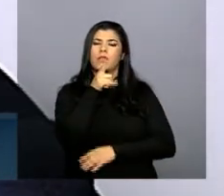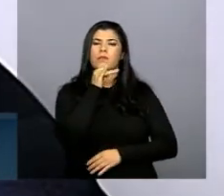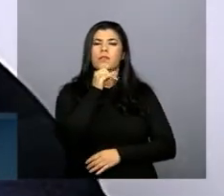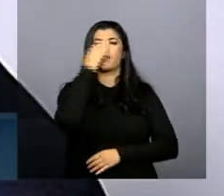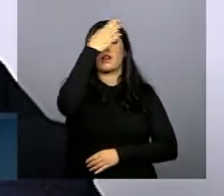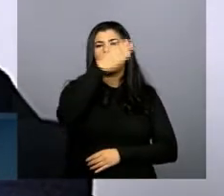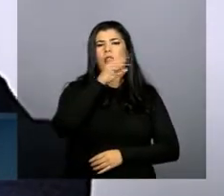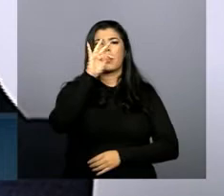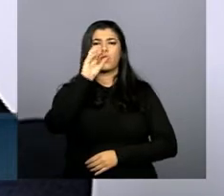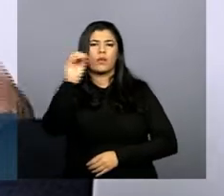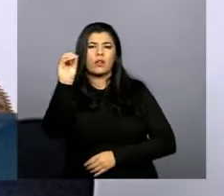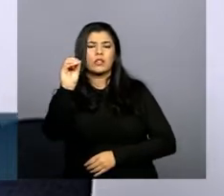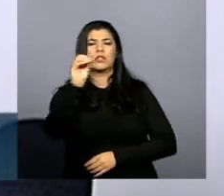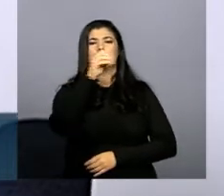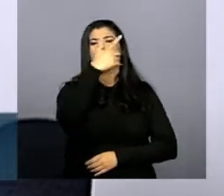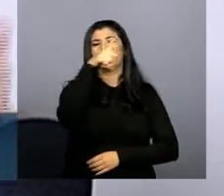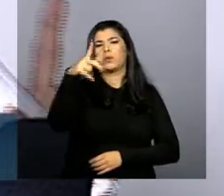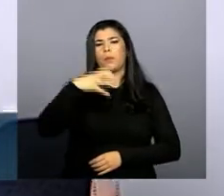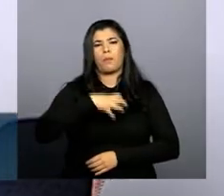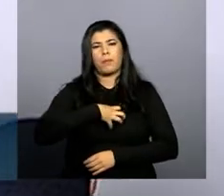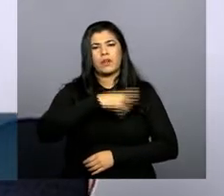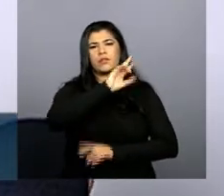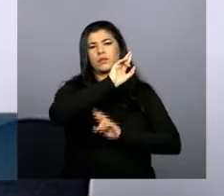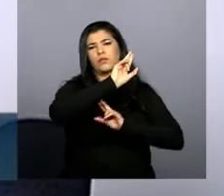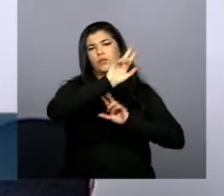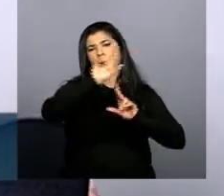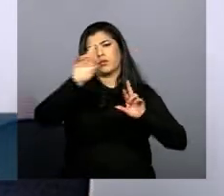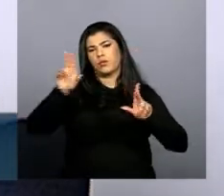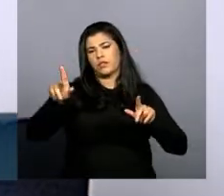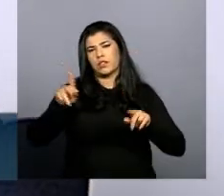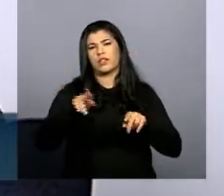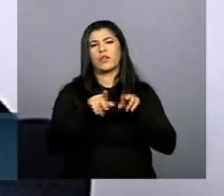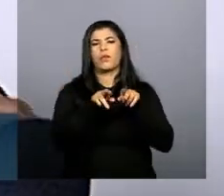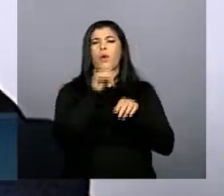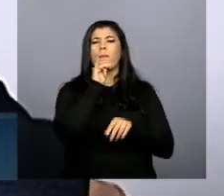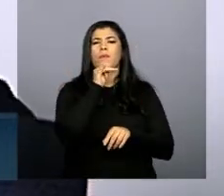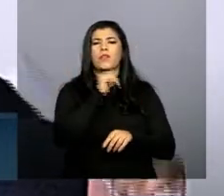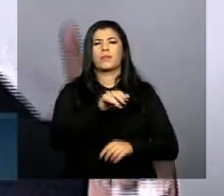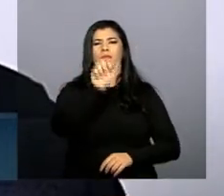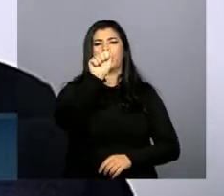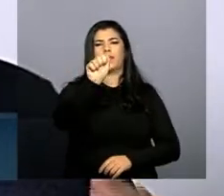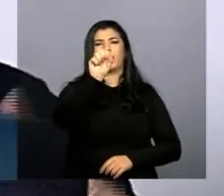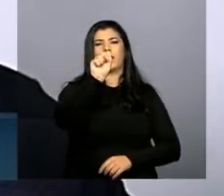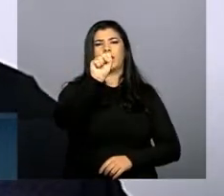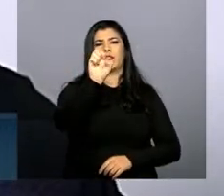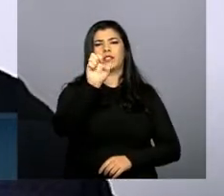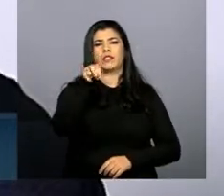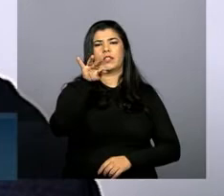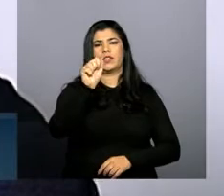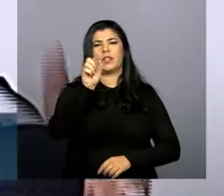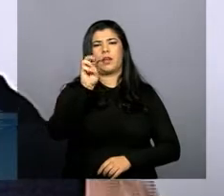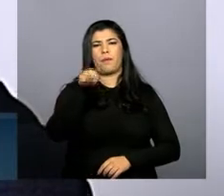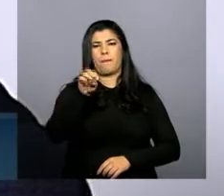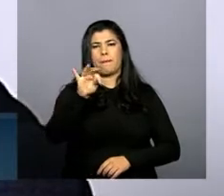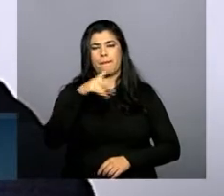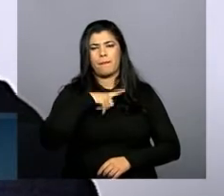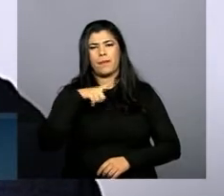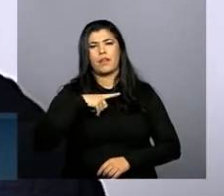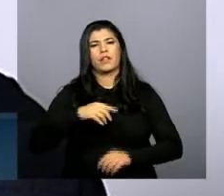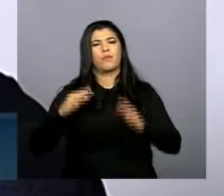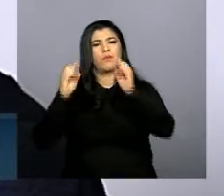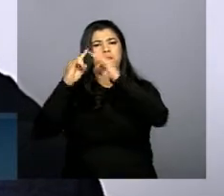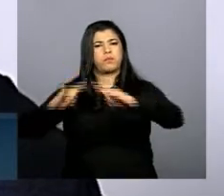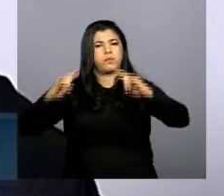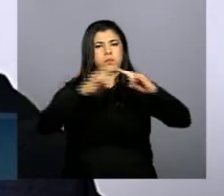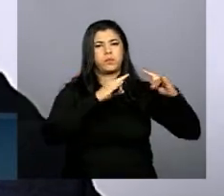experiência da Bahia é outra a mesma coisa em relação aos assentamentos vocês sabem que o Conama fez uma regra de modernização do licenciamento de assentamentos